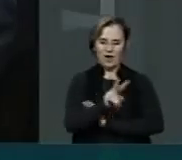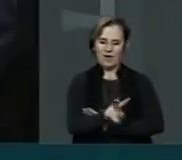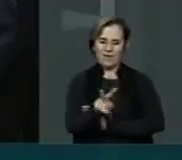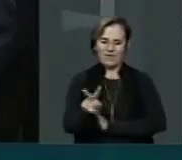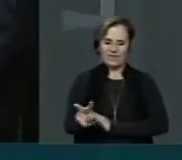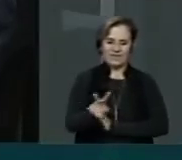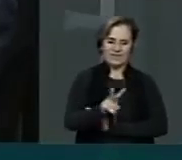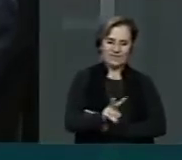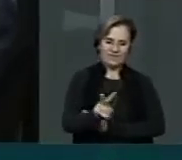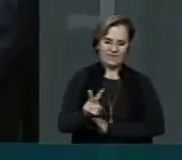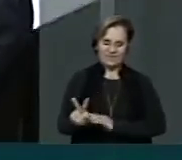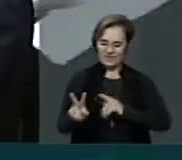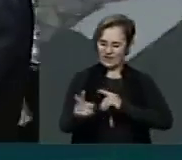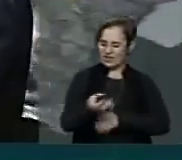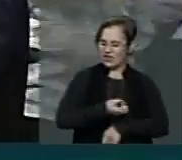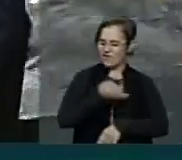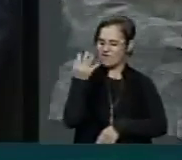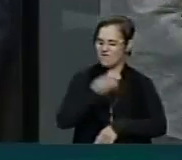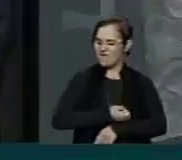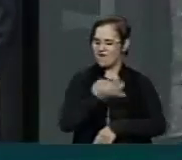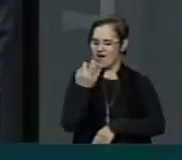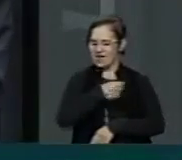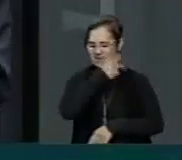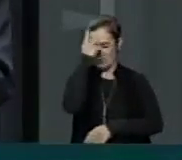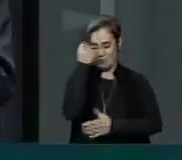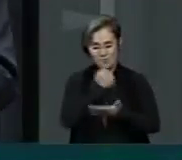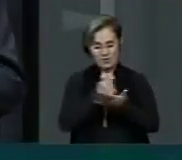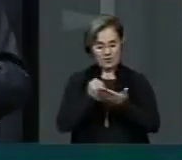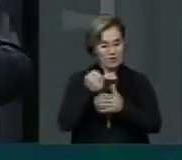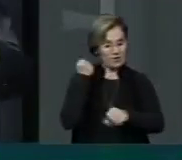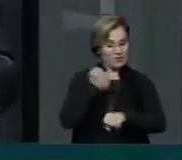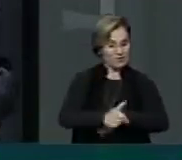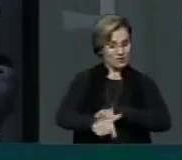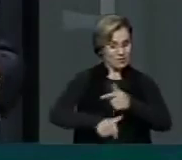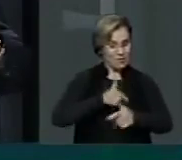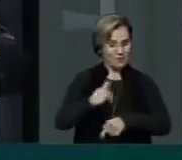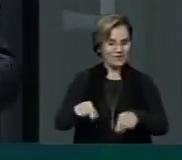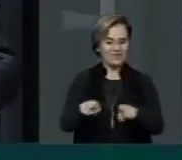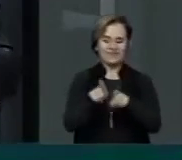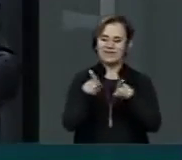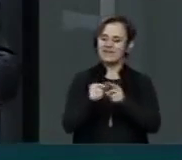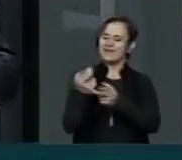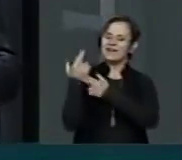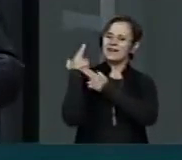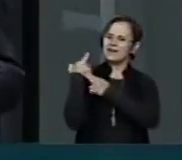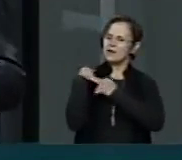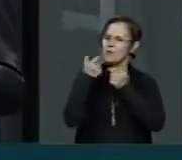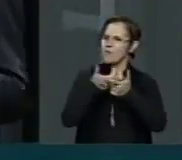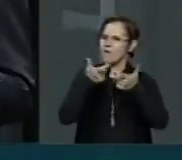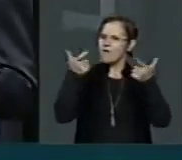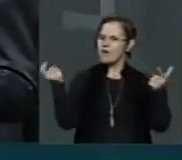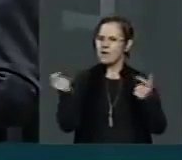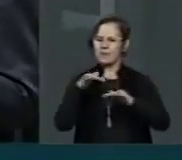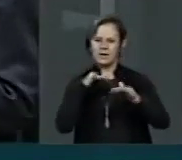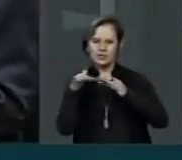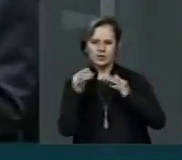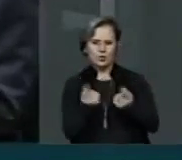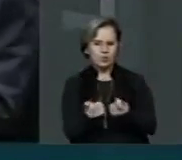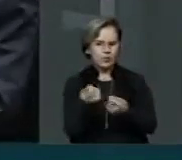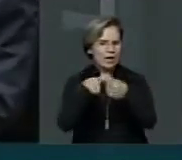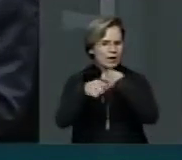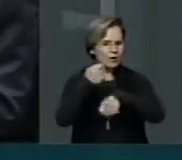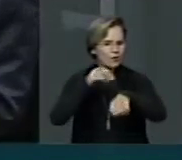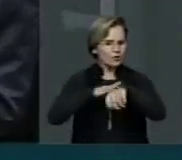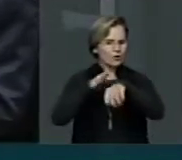onde emprego dezenas e centenas e milhares de pessoas, é responsável por uma boa parte do movimento econômico daquele